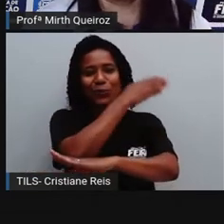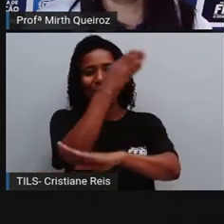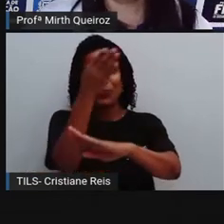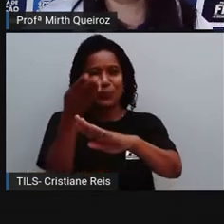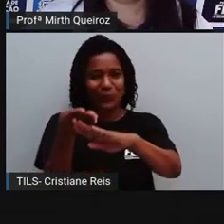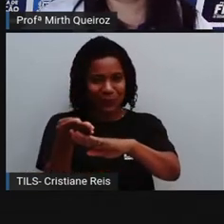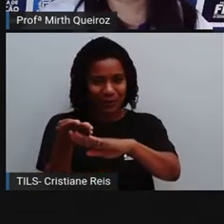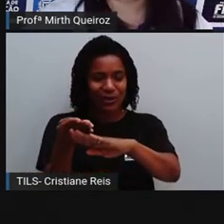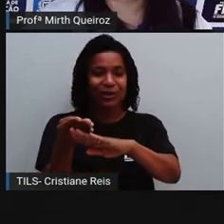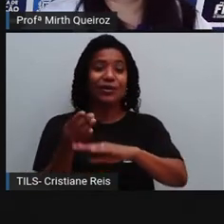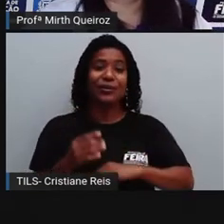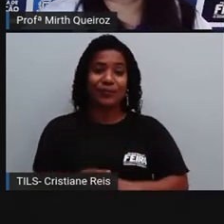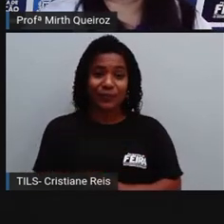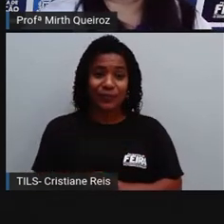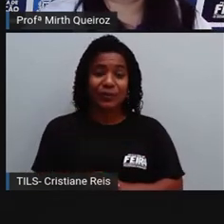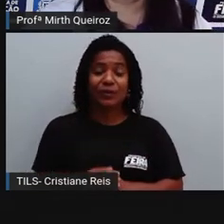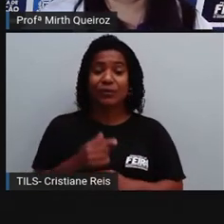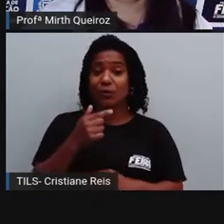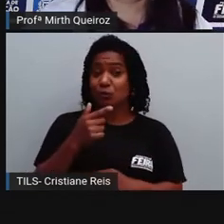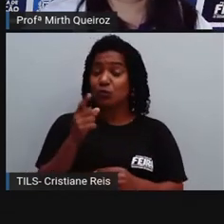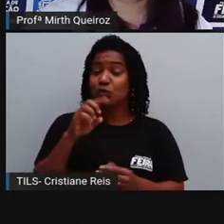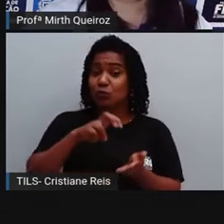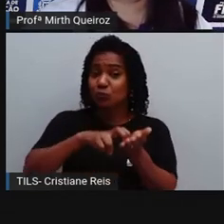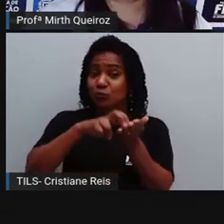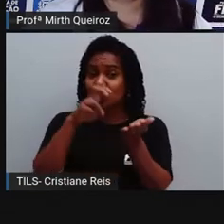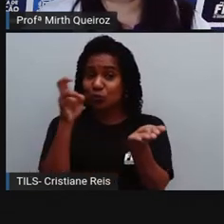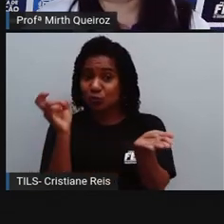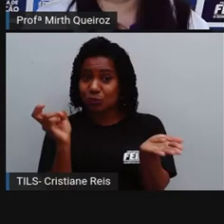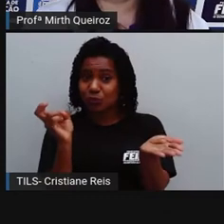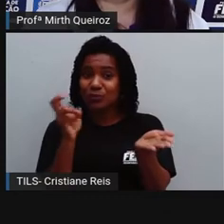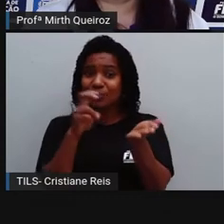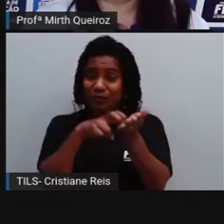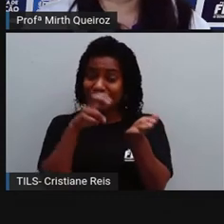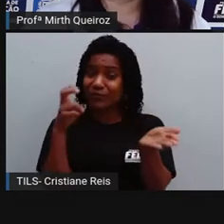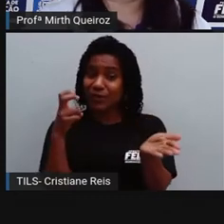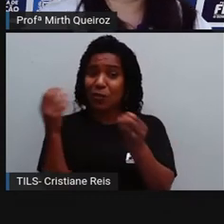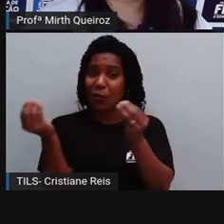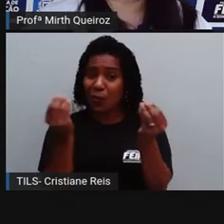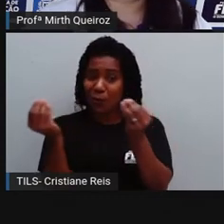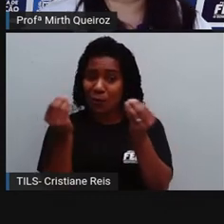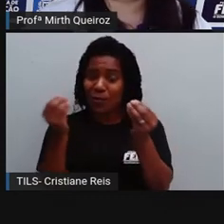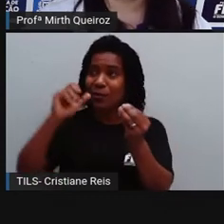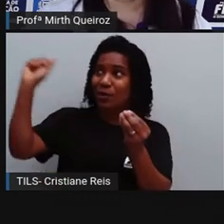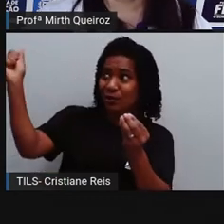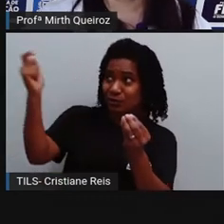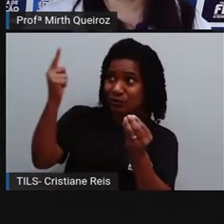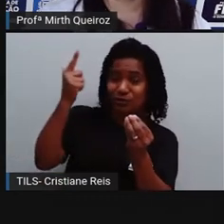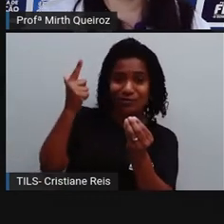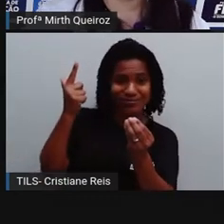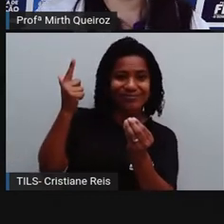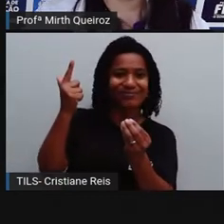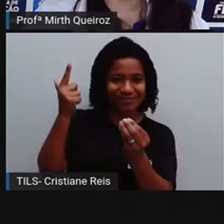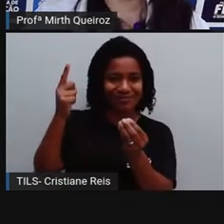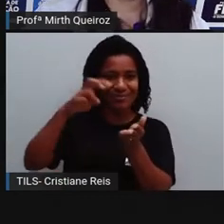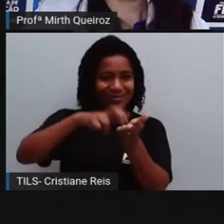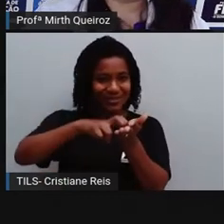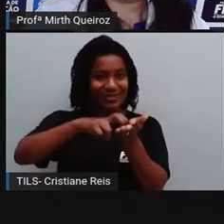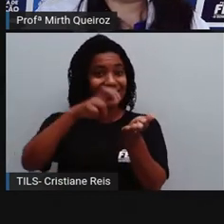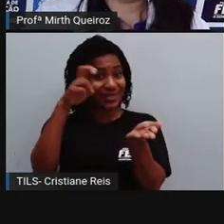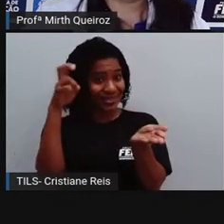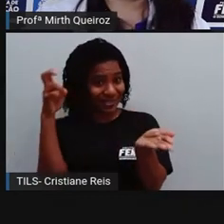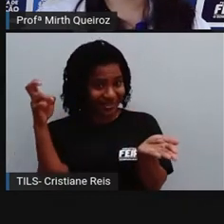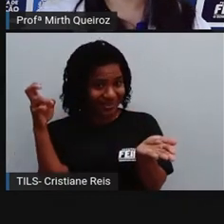dia. O dia aí que vai ser dividido de acordo com a incidência da luz solar, onde a gente vai ter o